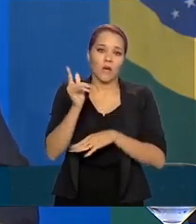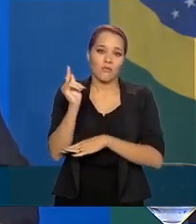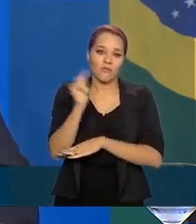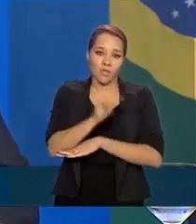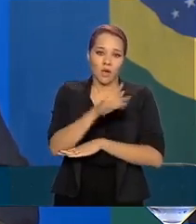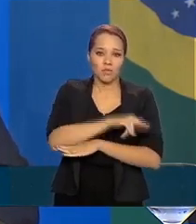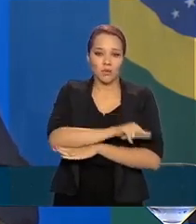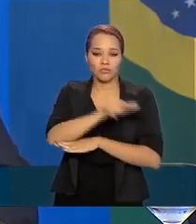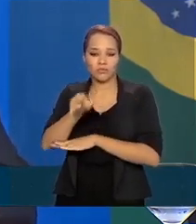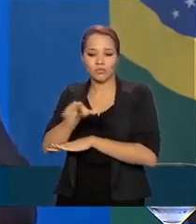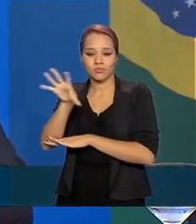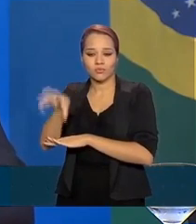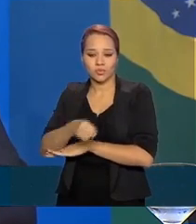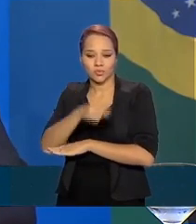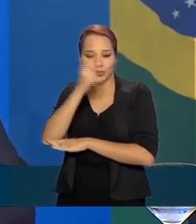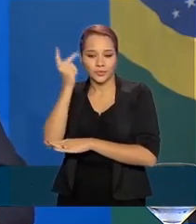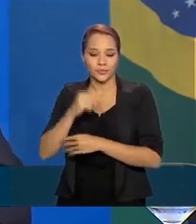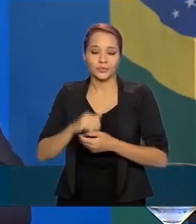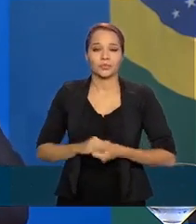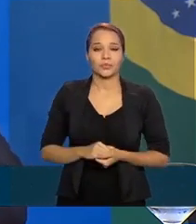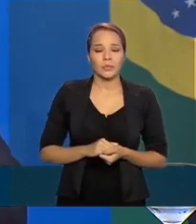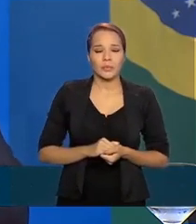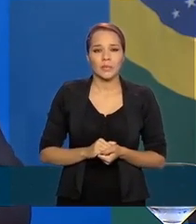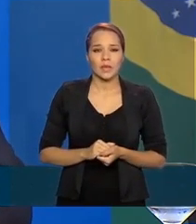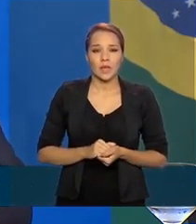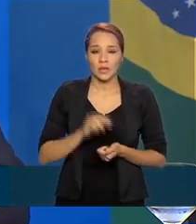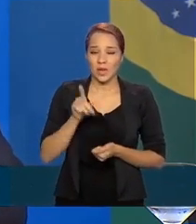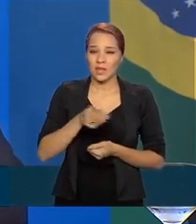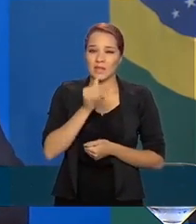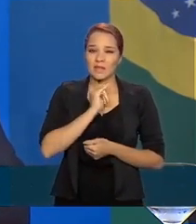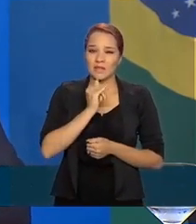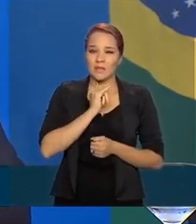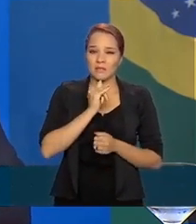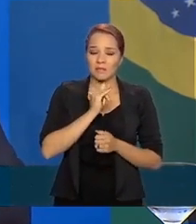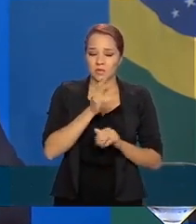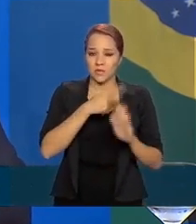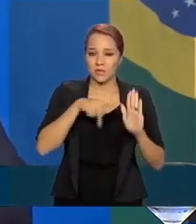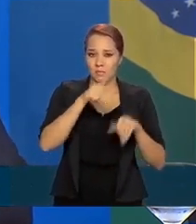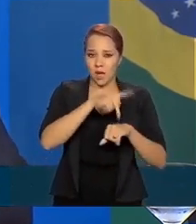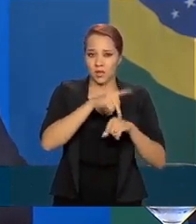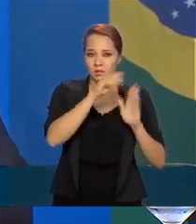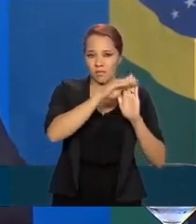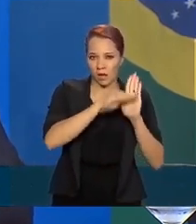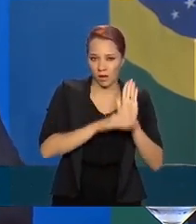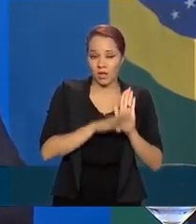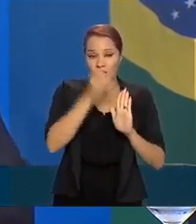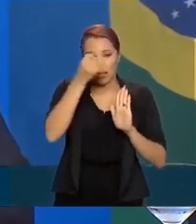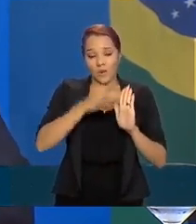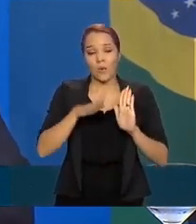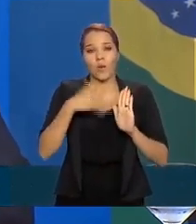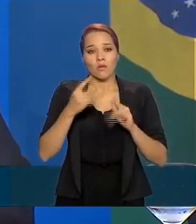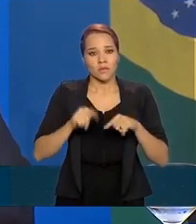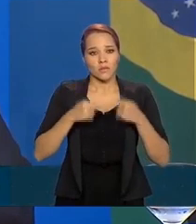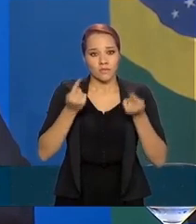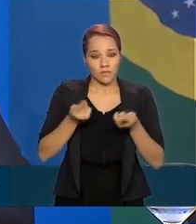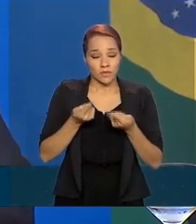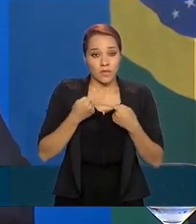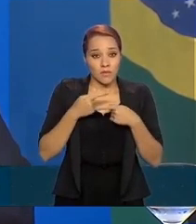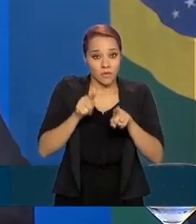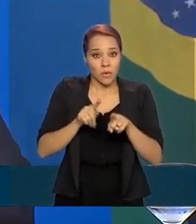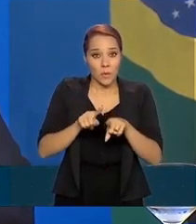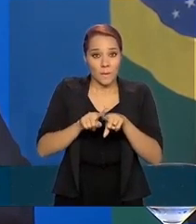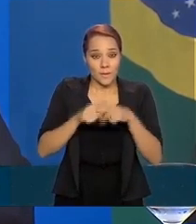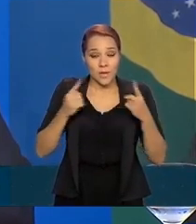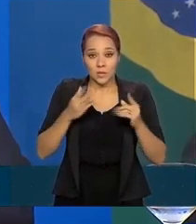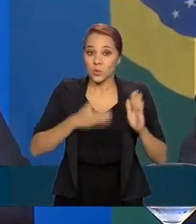Quero dizer que esses exemplos aqui, para dar uma ideia daquilo que está sendo feito, qual é o desafio, mas todos os brasileiros que estão no exterior